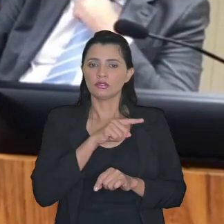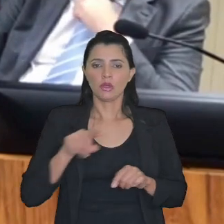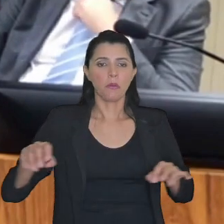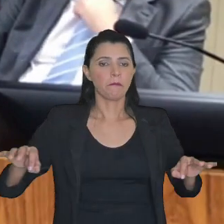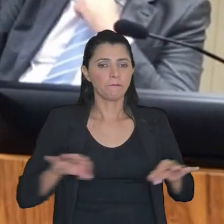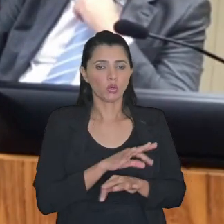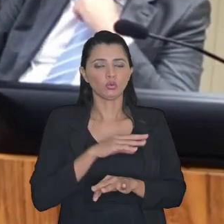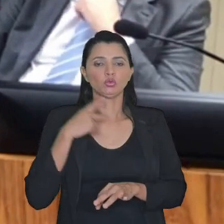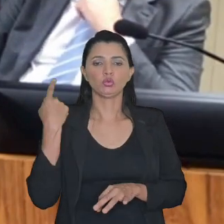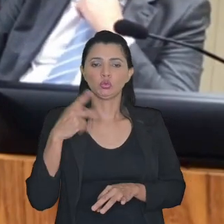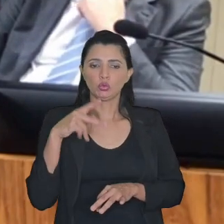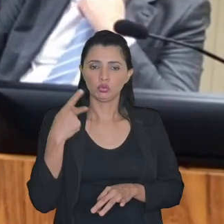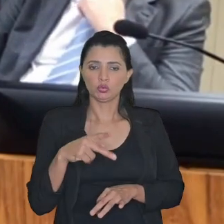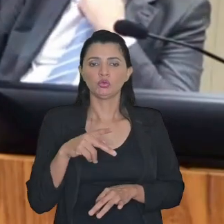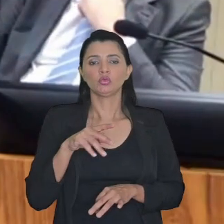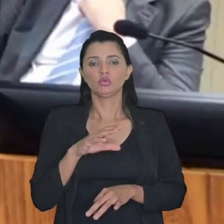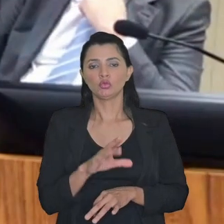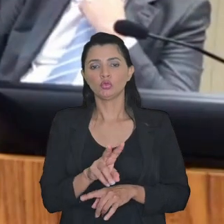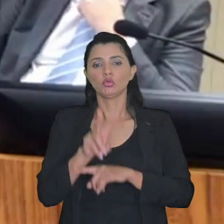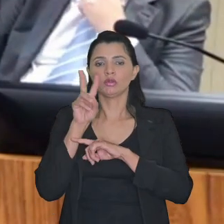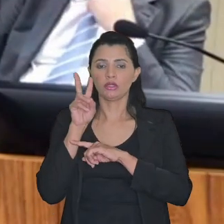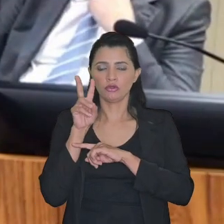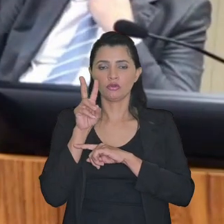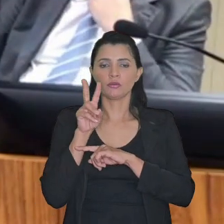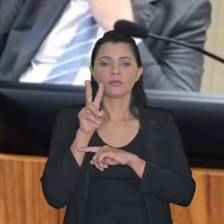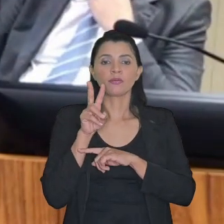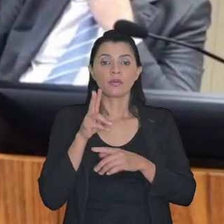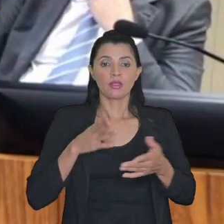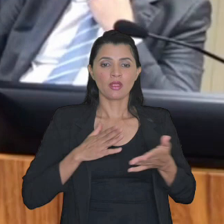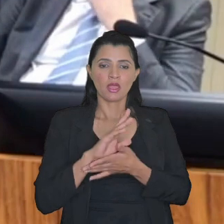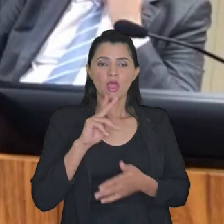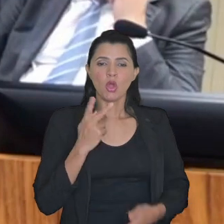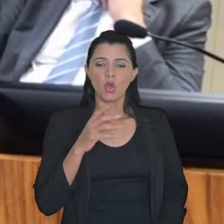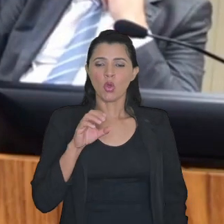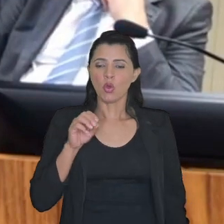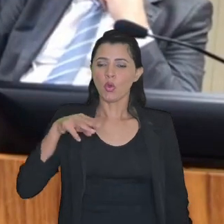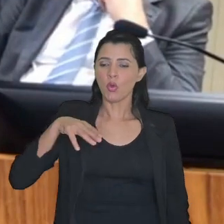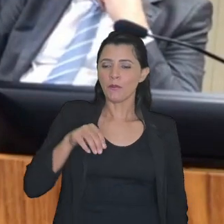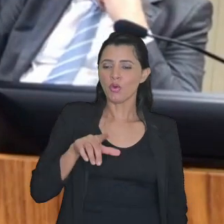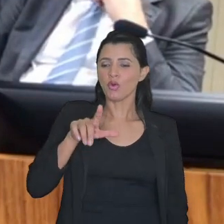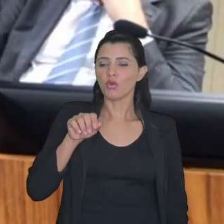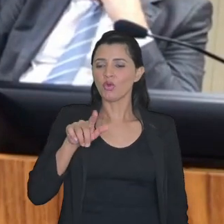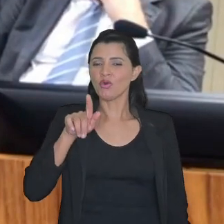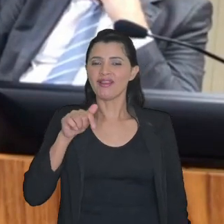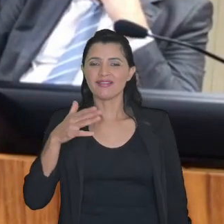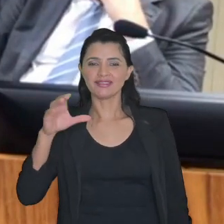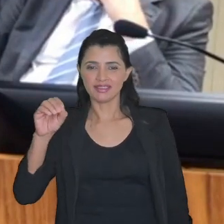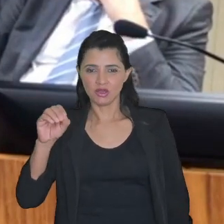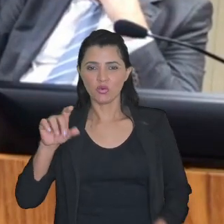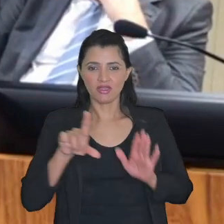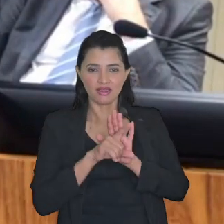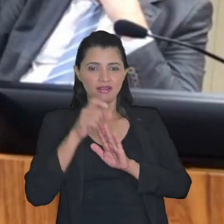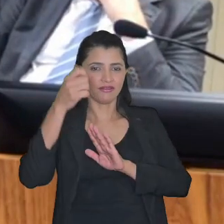definitiva do crédito então vejam a homologação aquilo que a lei chama de homologação